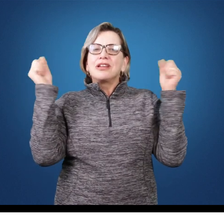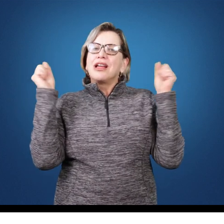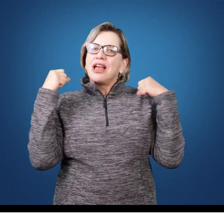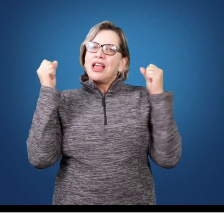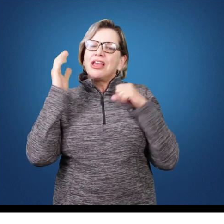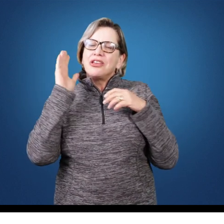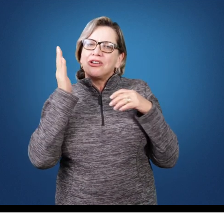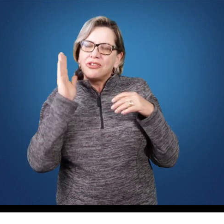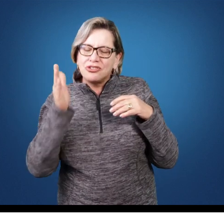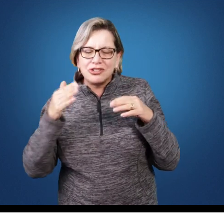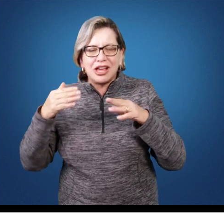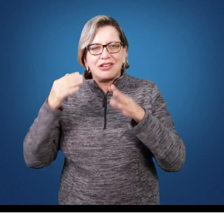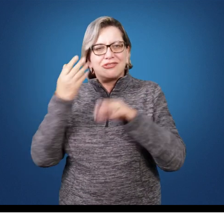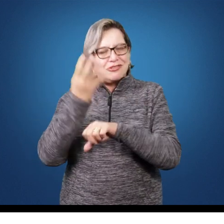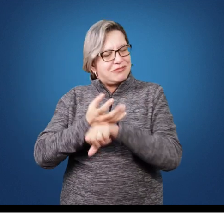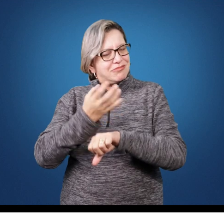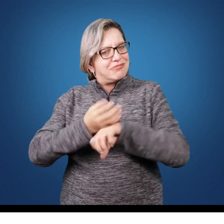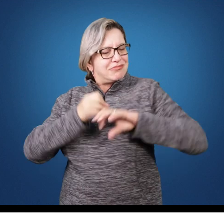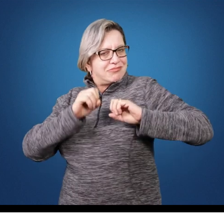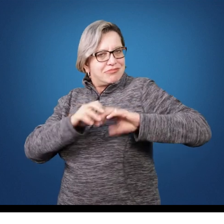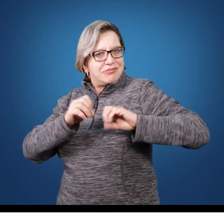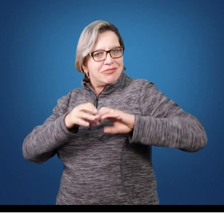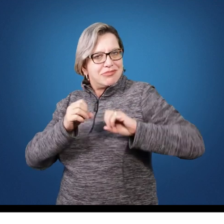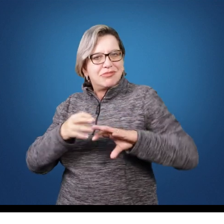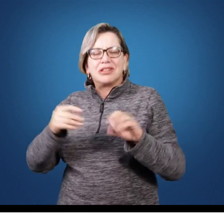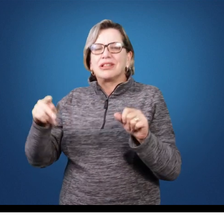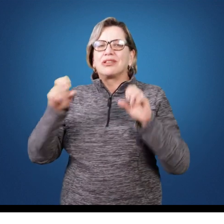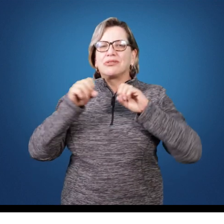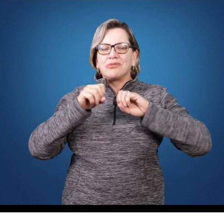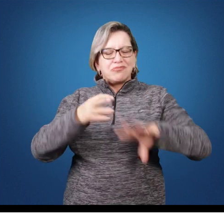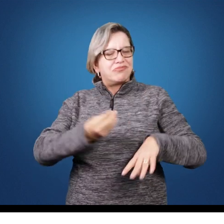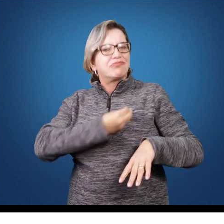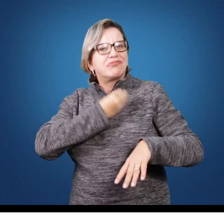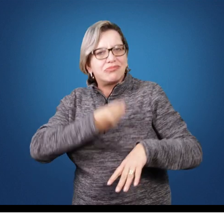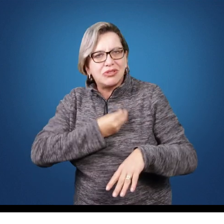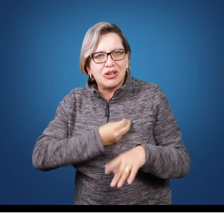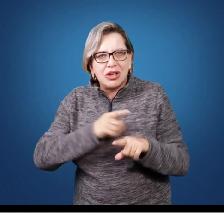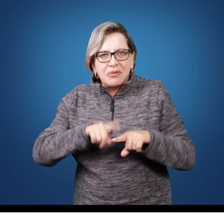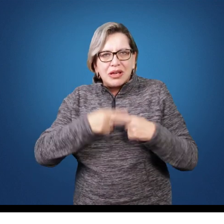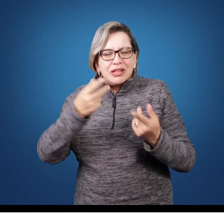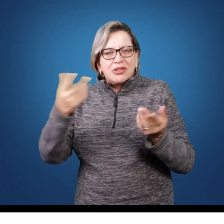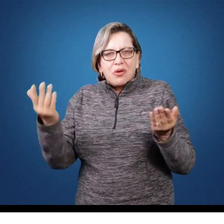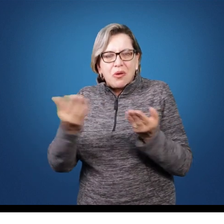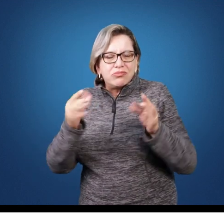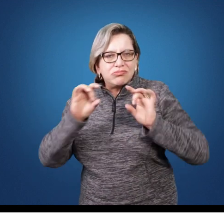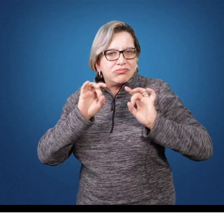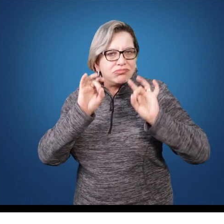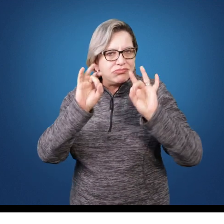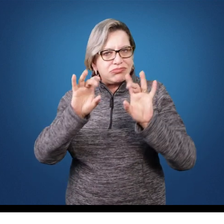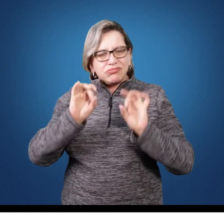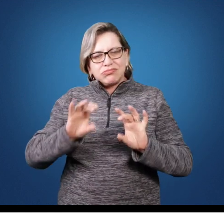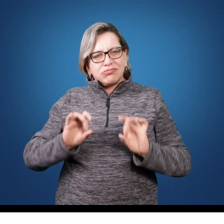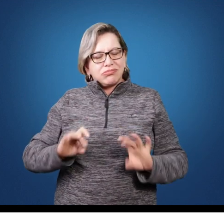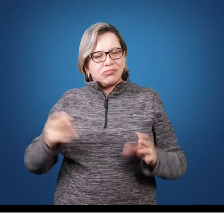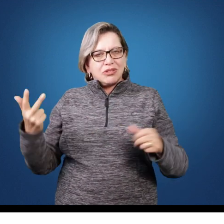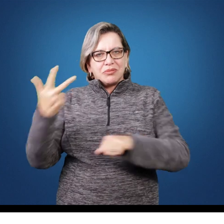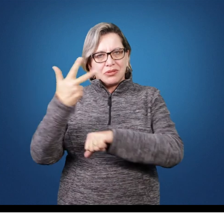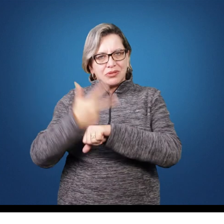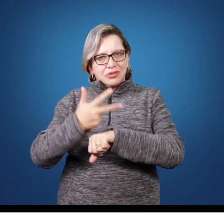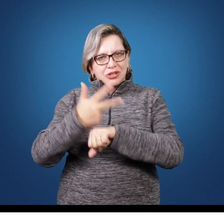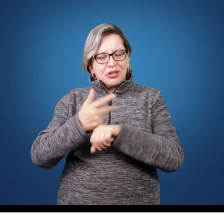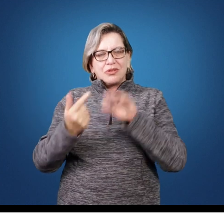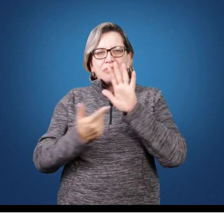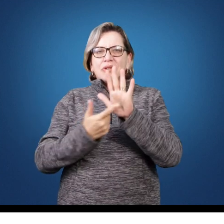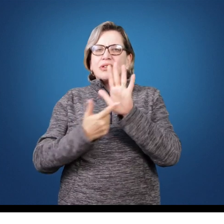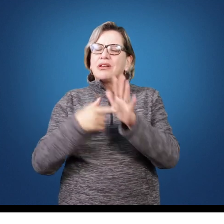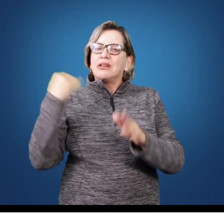do curso, nas aulas presenciais, e particularmente nessa videoaula vamos falar sobre a importância